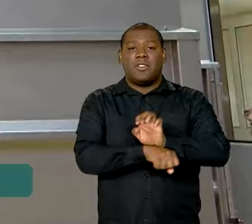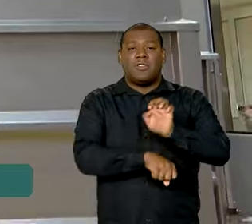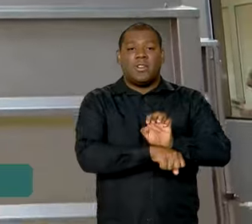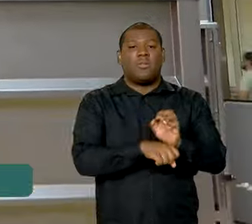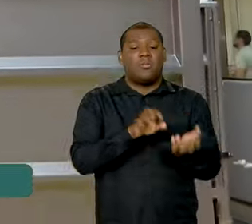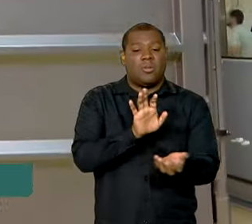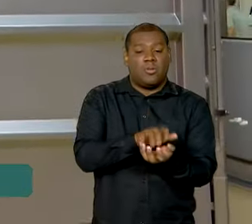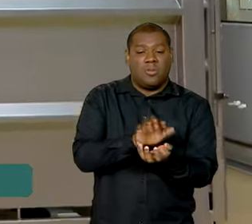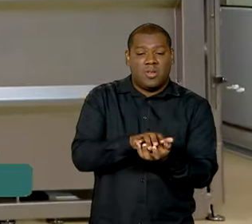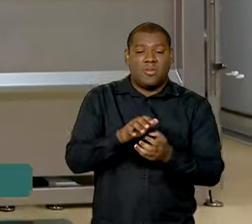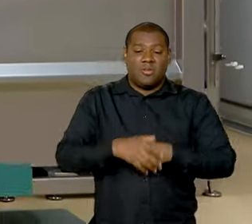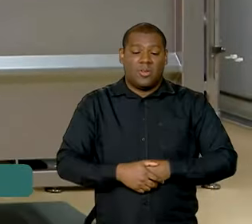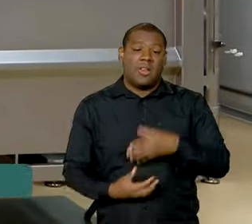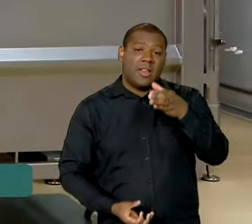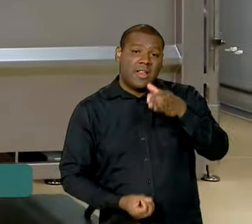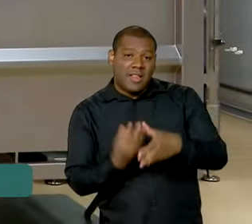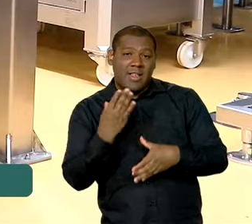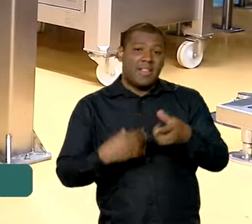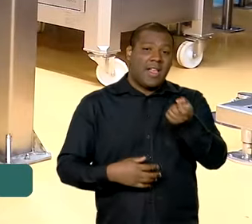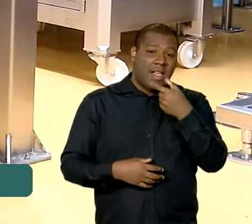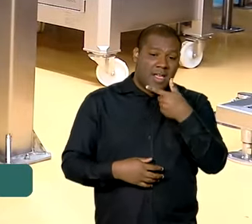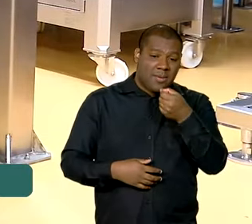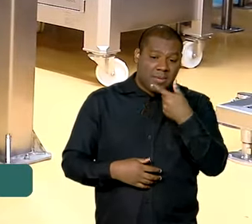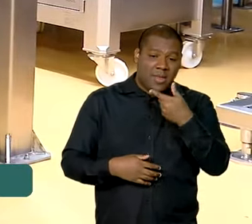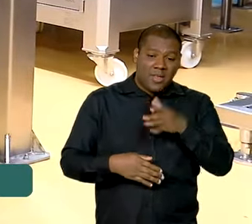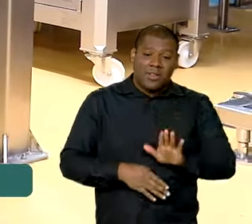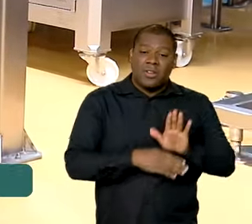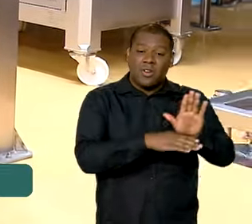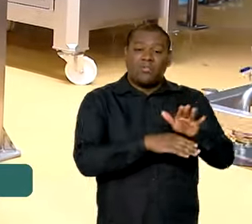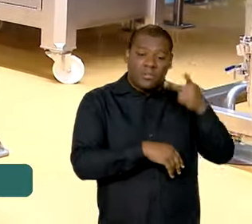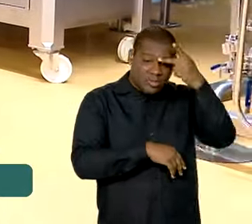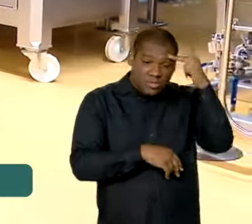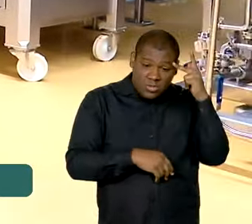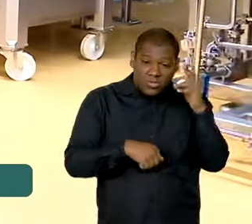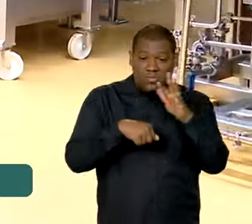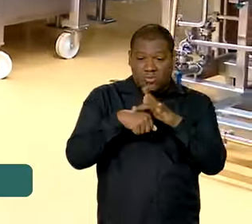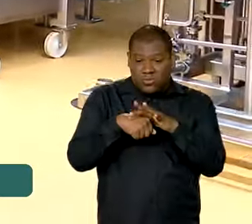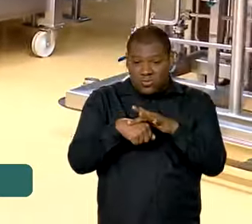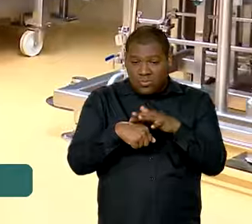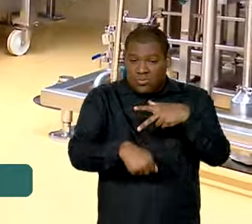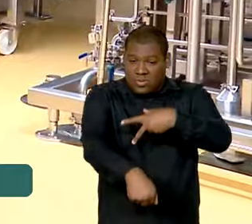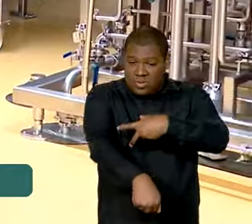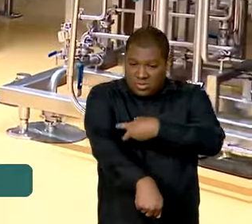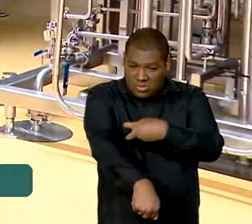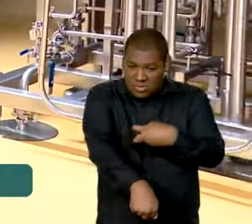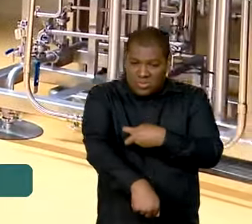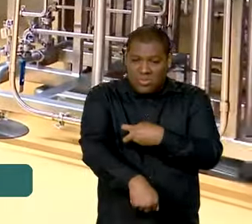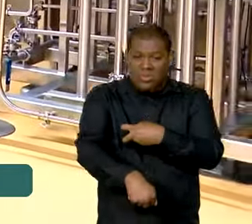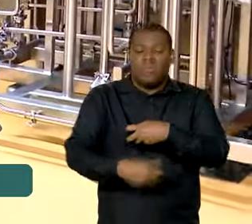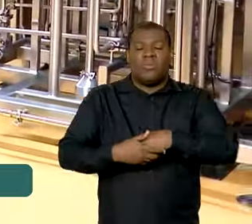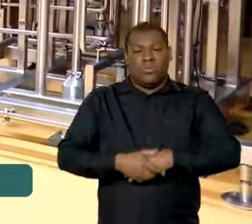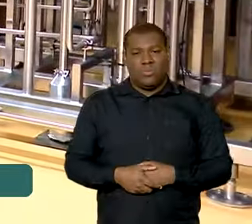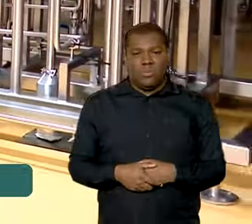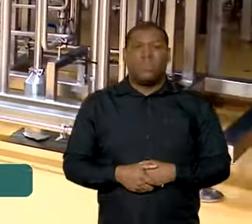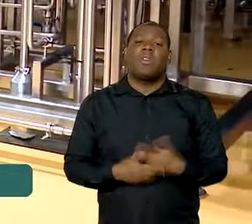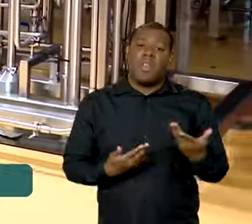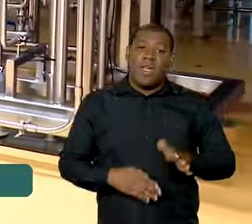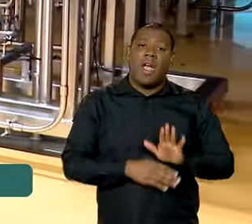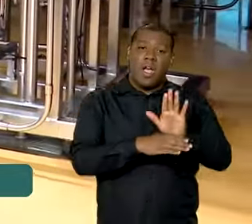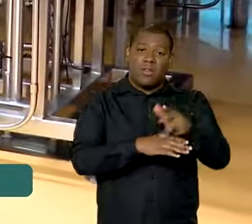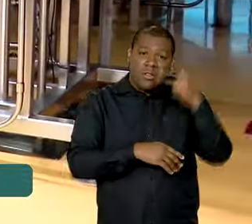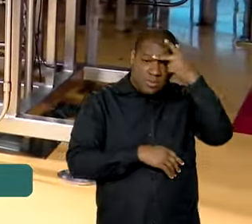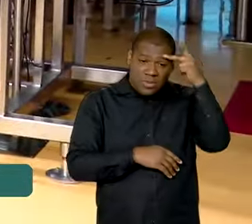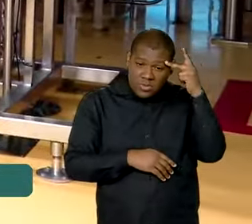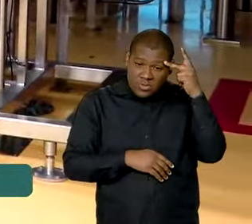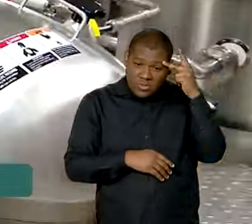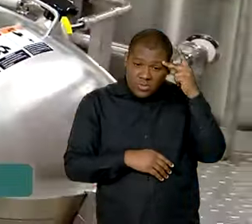produzir um medicamento usado no tratamento de quem tem hemofilia e outras doenças relacionadas à coagulação do sangue,